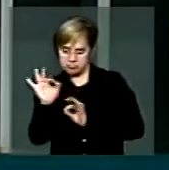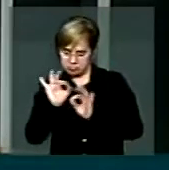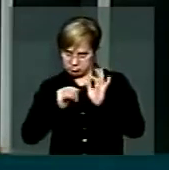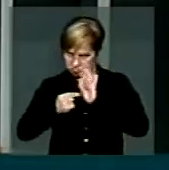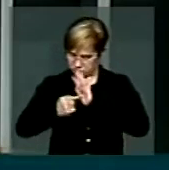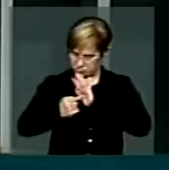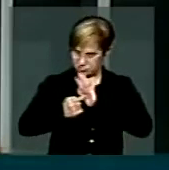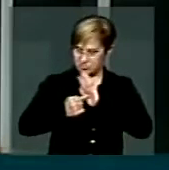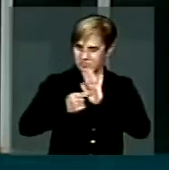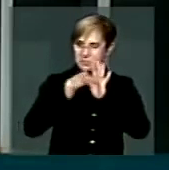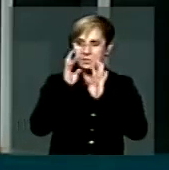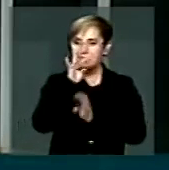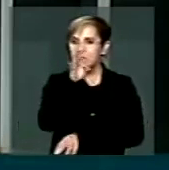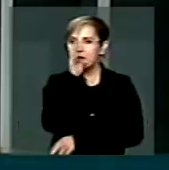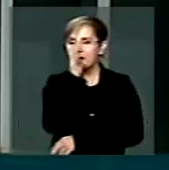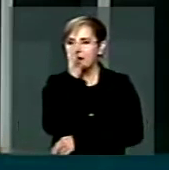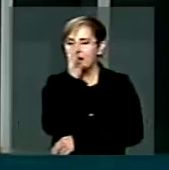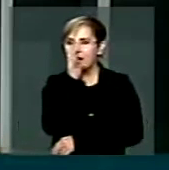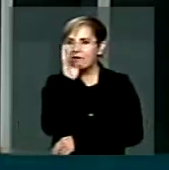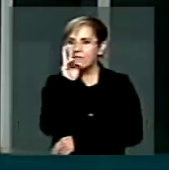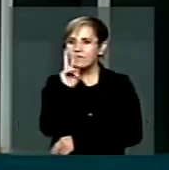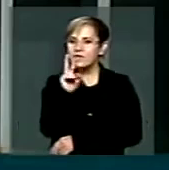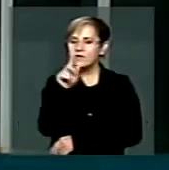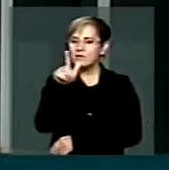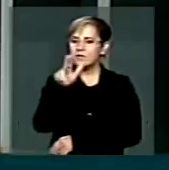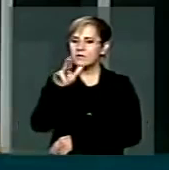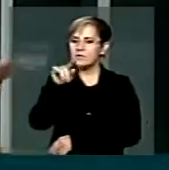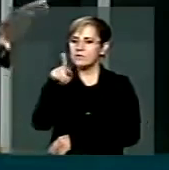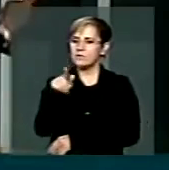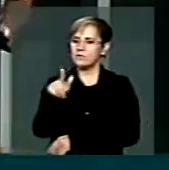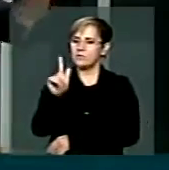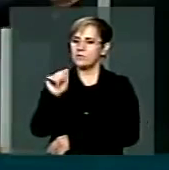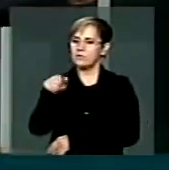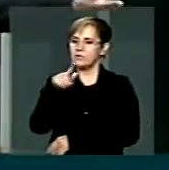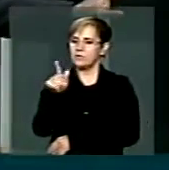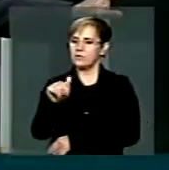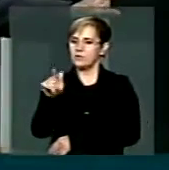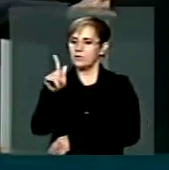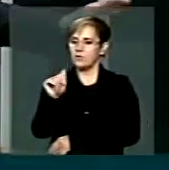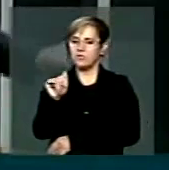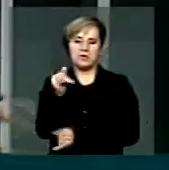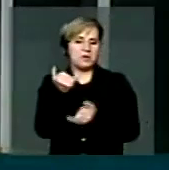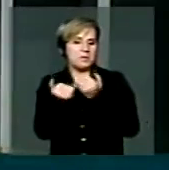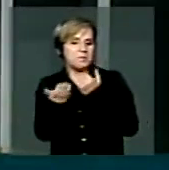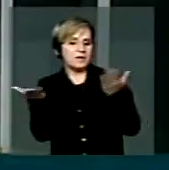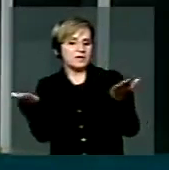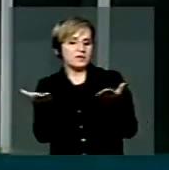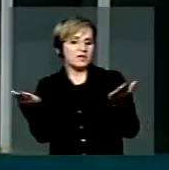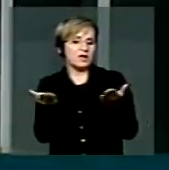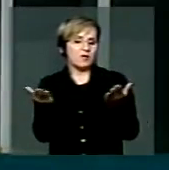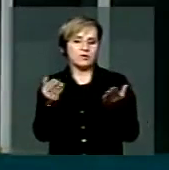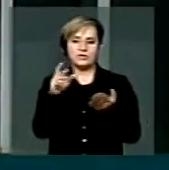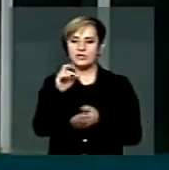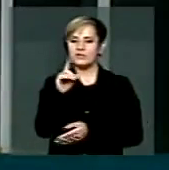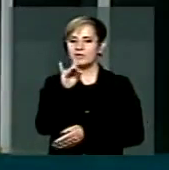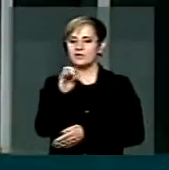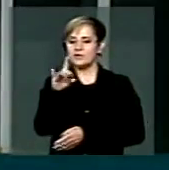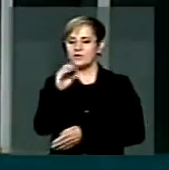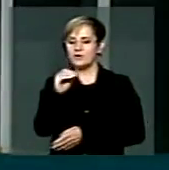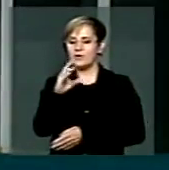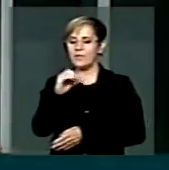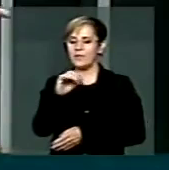e ouvir o Luiz Gonzaga. Era como se fosse o Roberto Carlos de hoje, naquela época